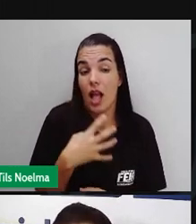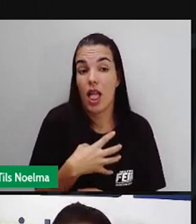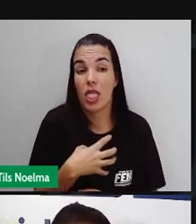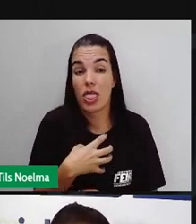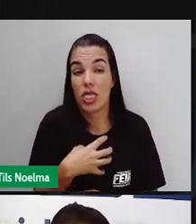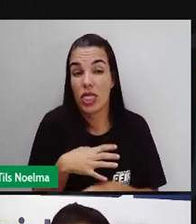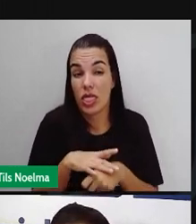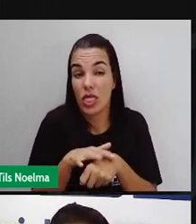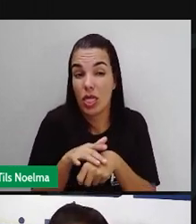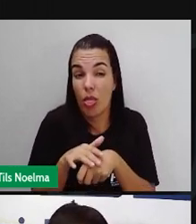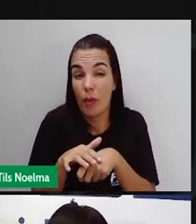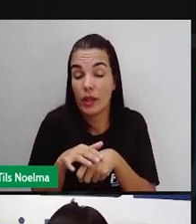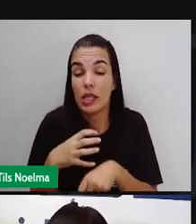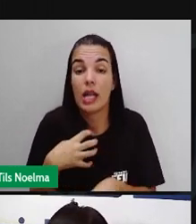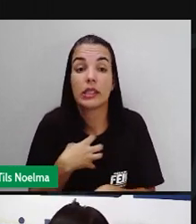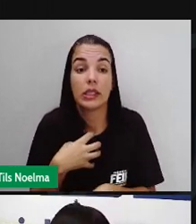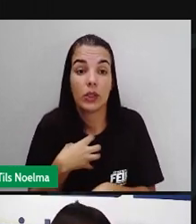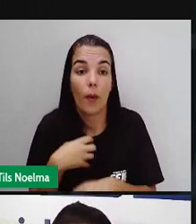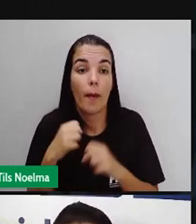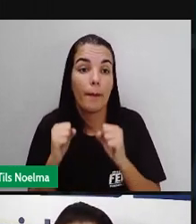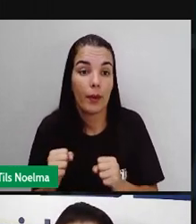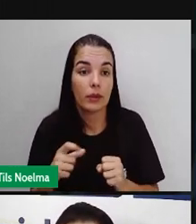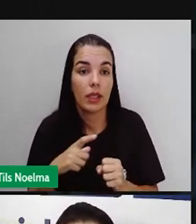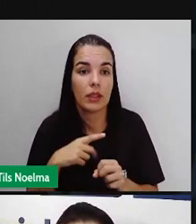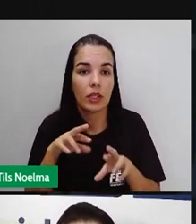diferenciar os três tipos.